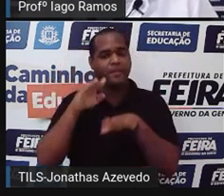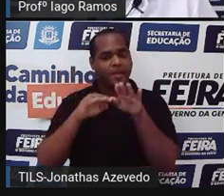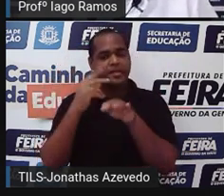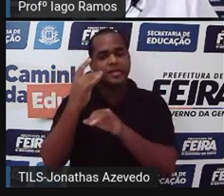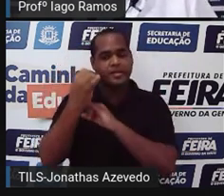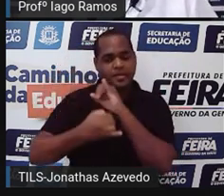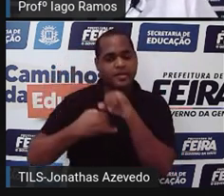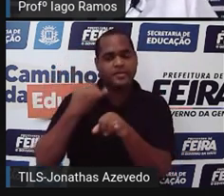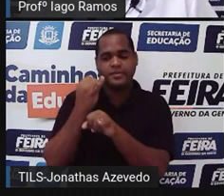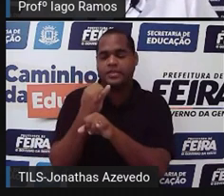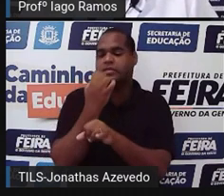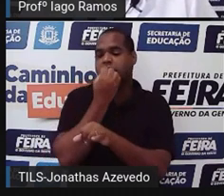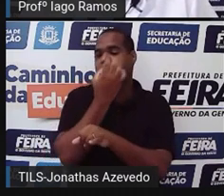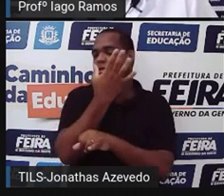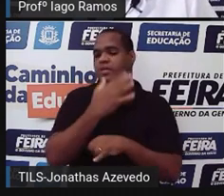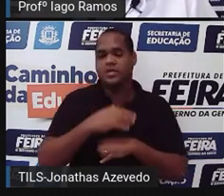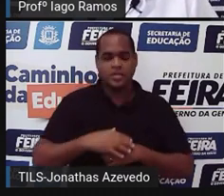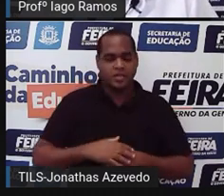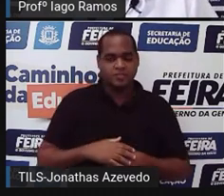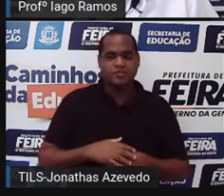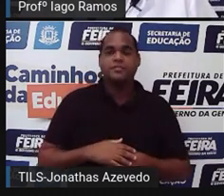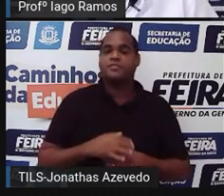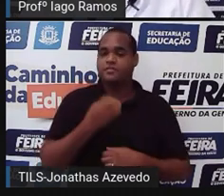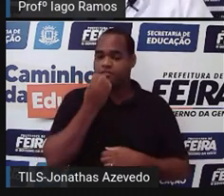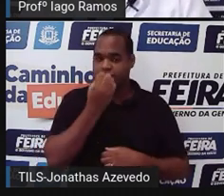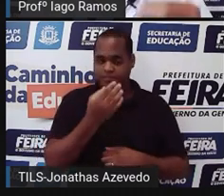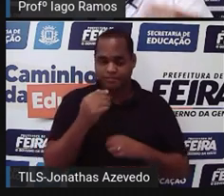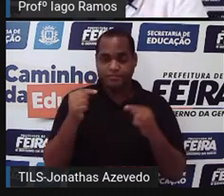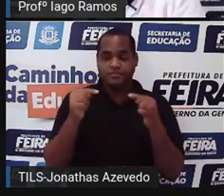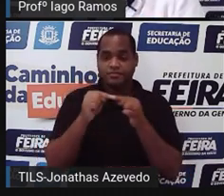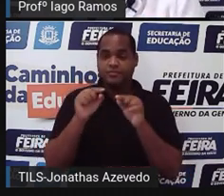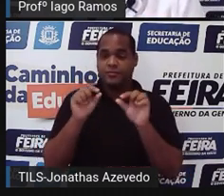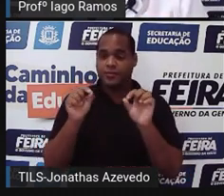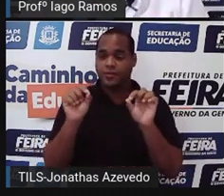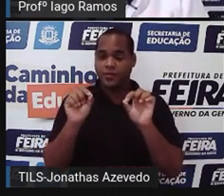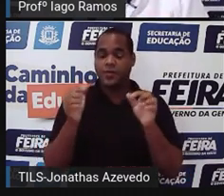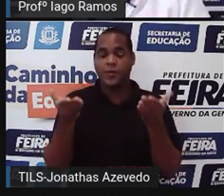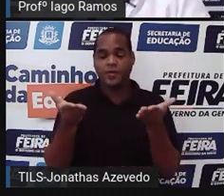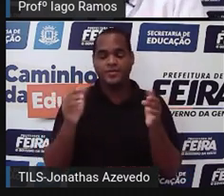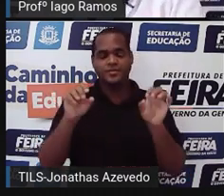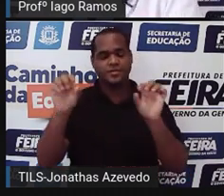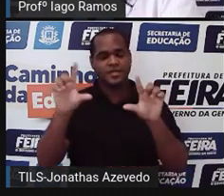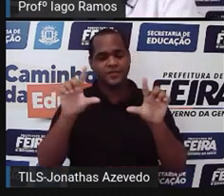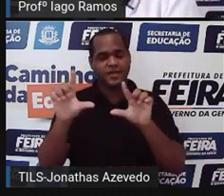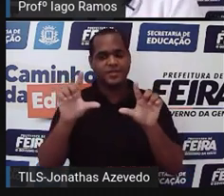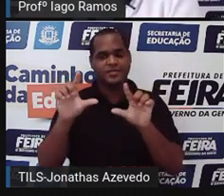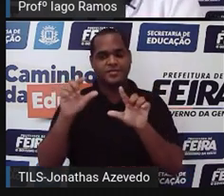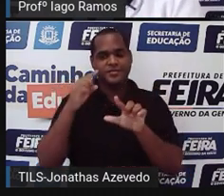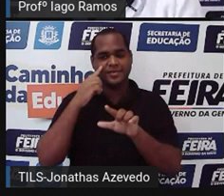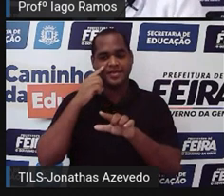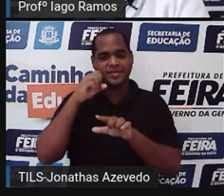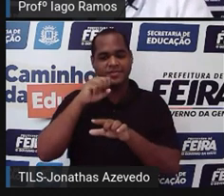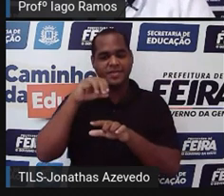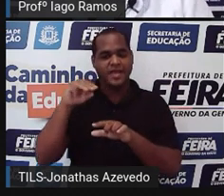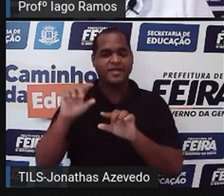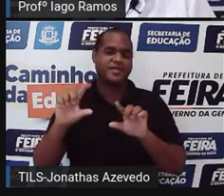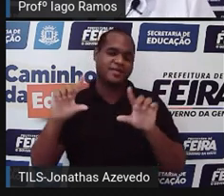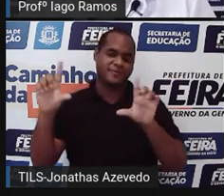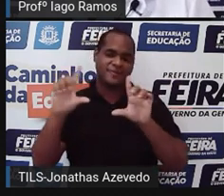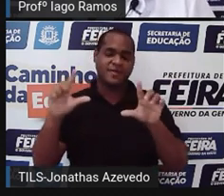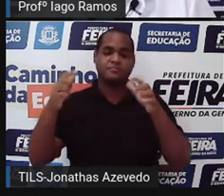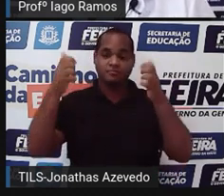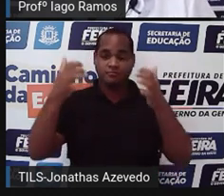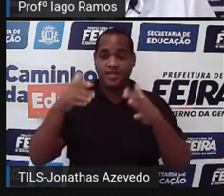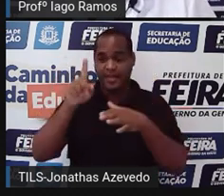internet, né? Então, a gente tem hoje televisões, as smart TVs, que são televisões que têm